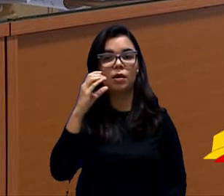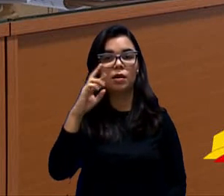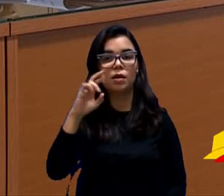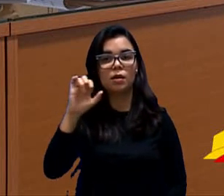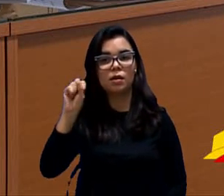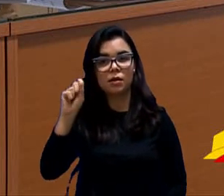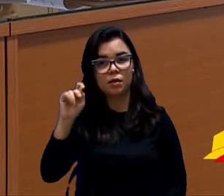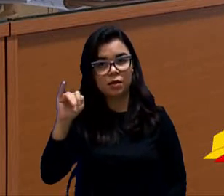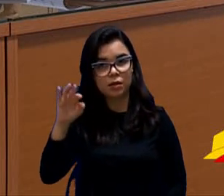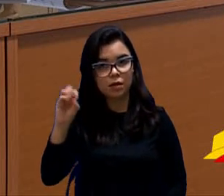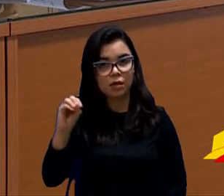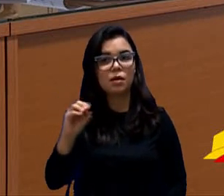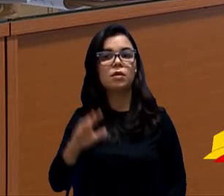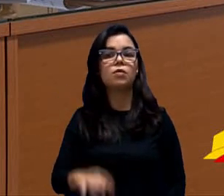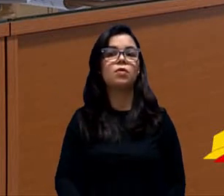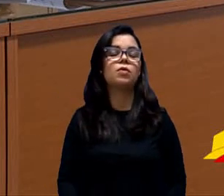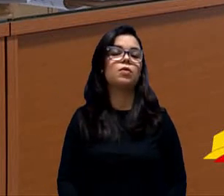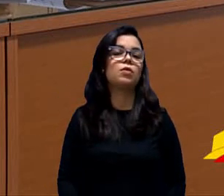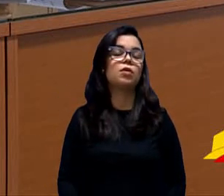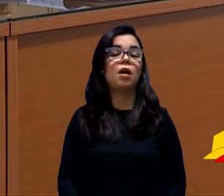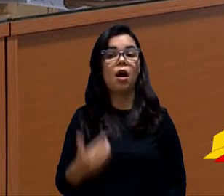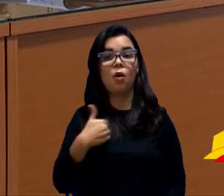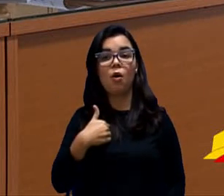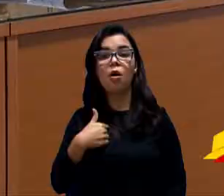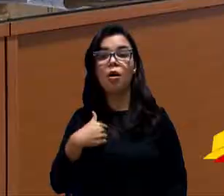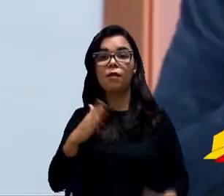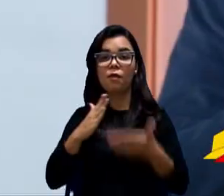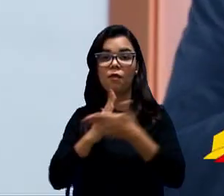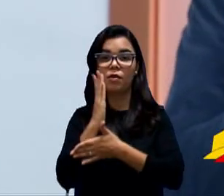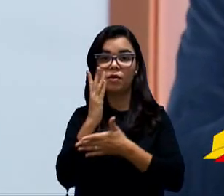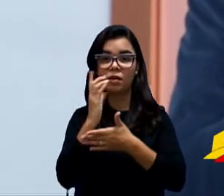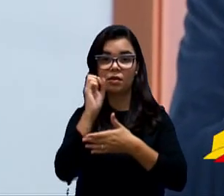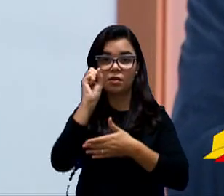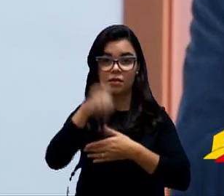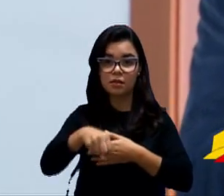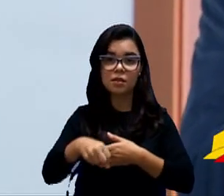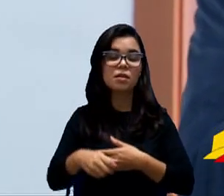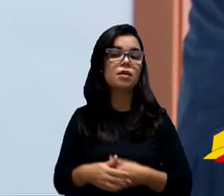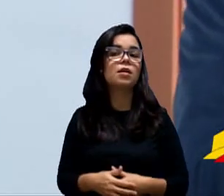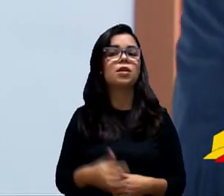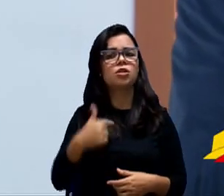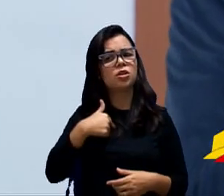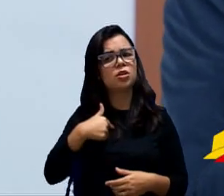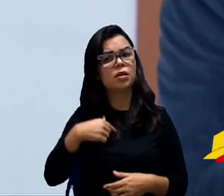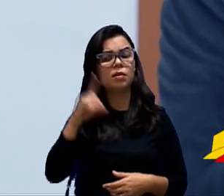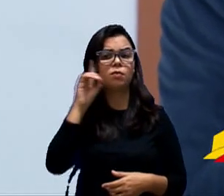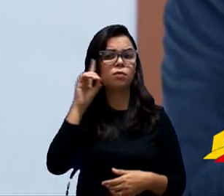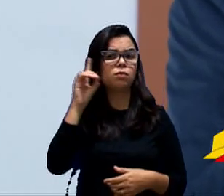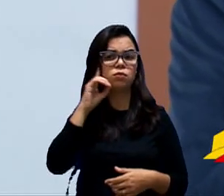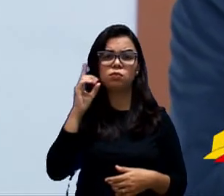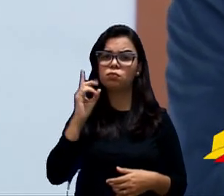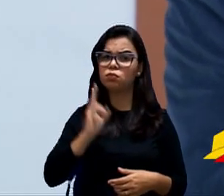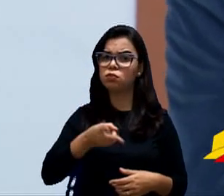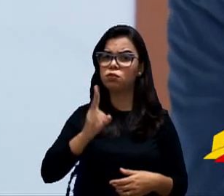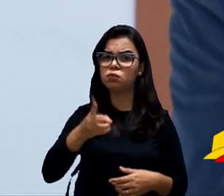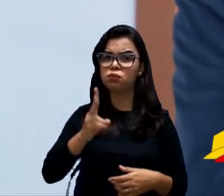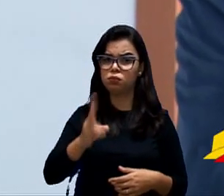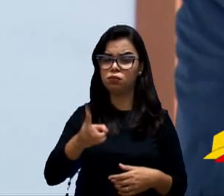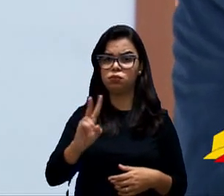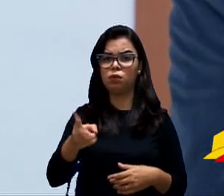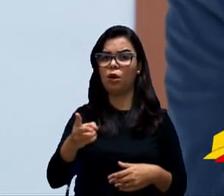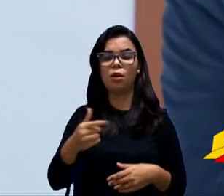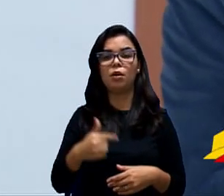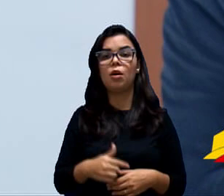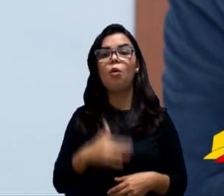Então, parabéns, João. Nós estaremos de acordo, vamos votar sim, igual o Vitão falou. A gente está aqui para passar o tempo que for necessário. Igual o Treviso falou.